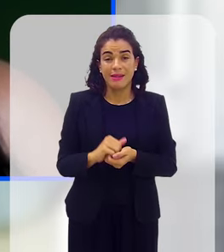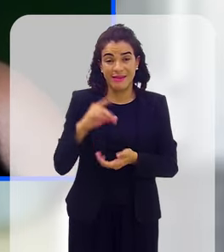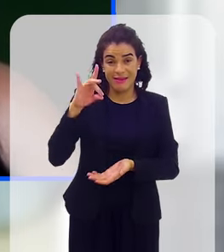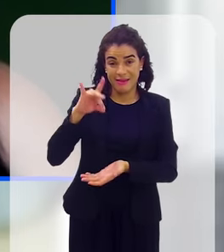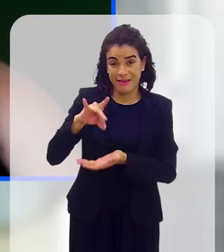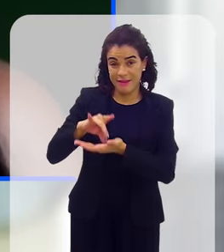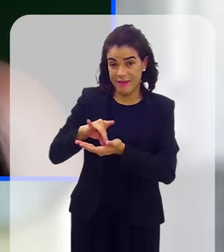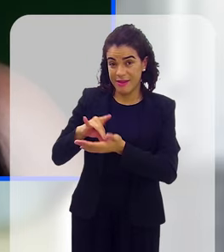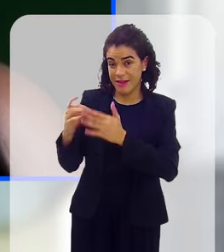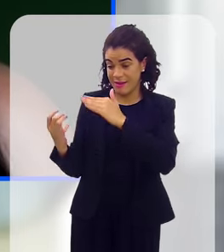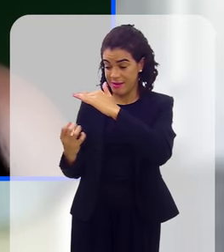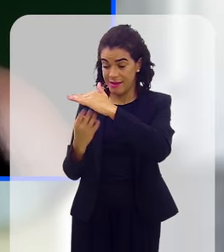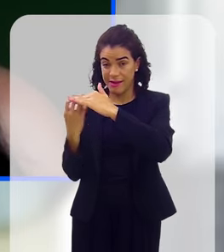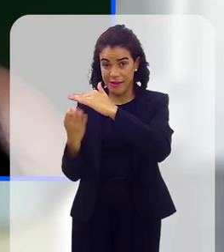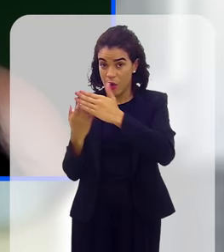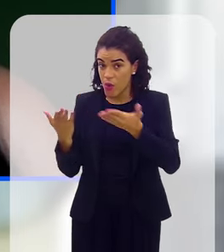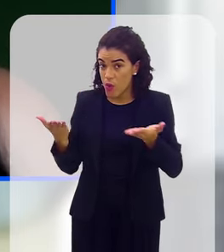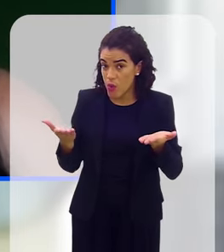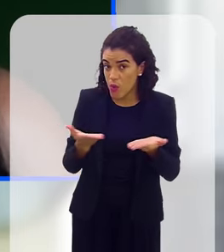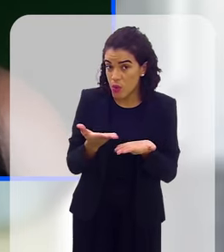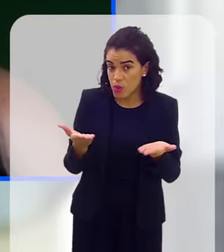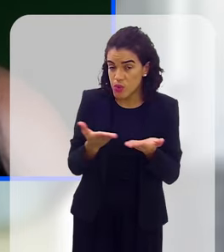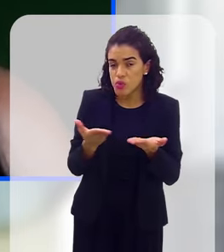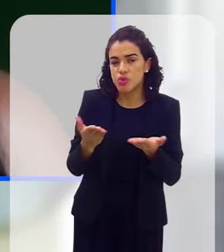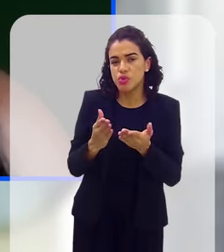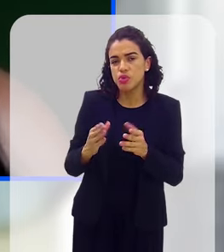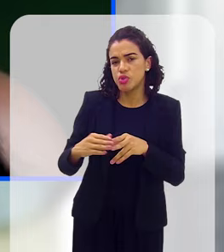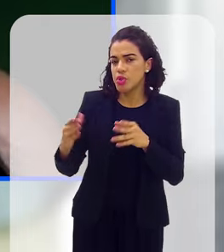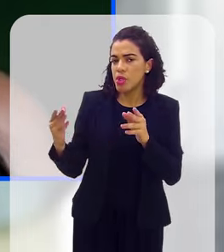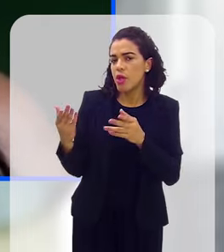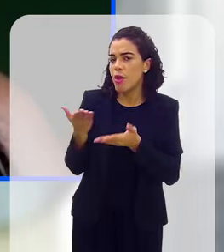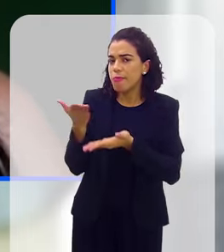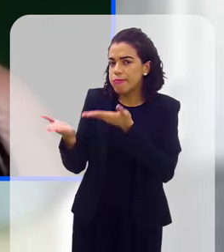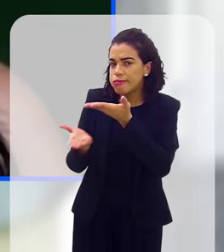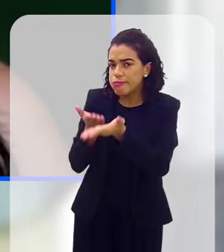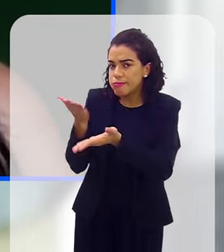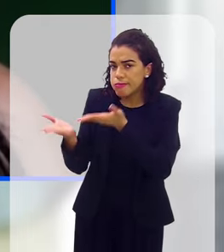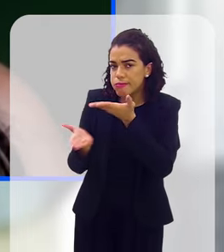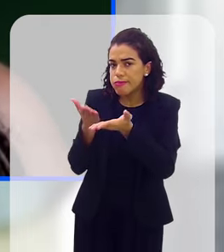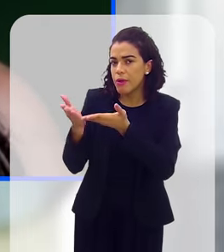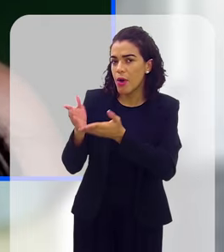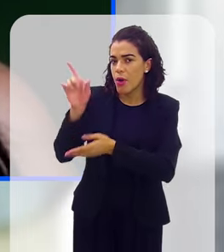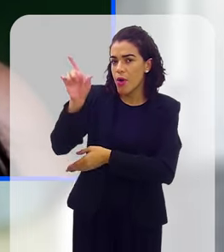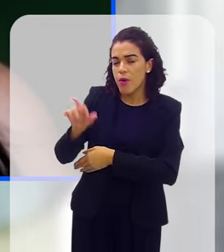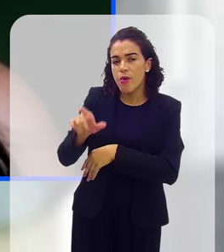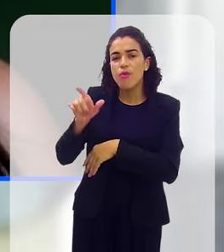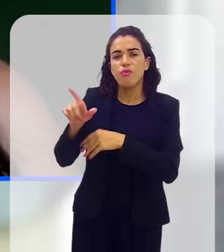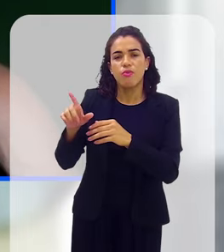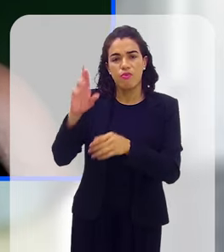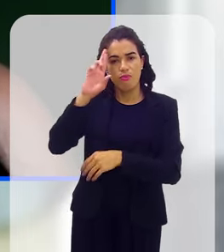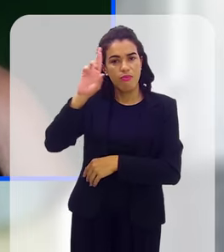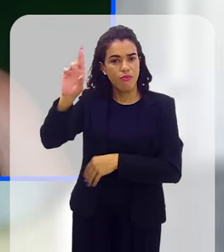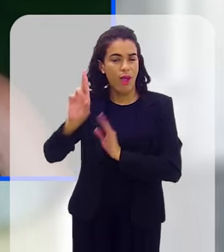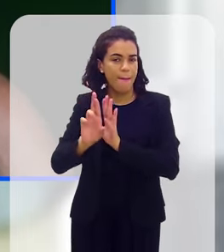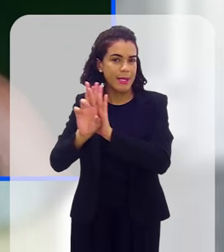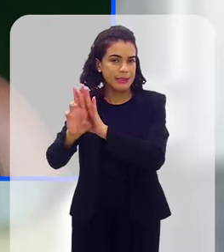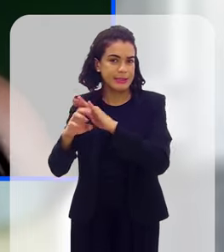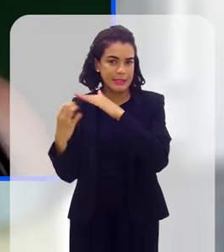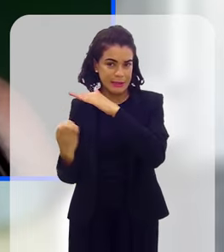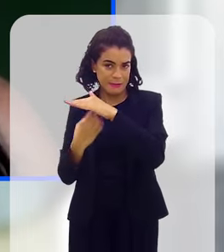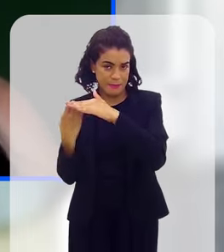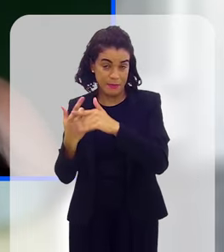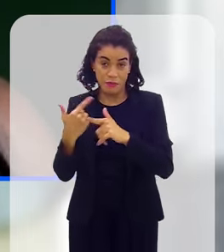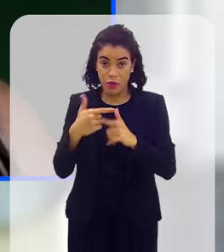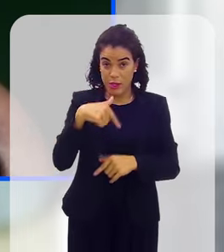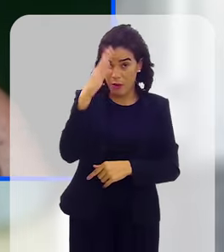empresarial, hoje, tá? Eu atendi uma empresa, no meu escritório, que eu falei, gente, tem muito, muitas empresas no